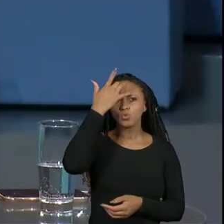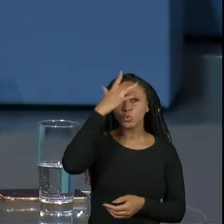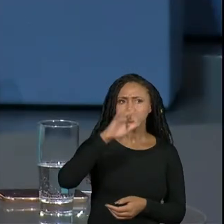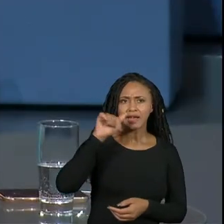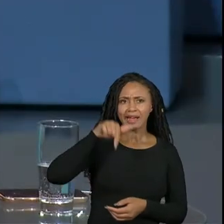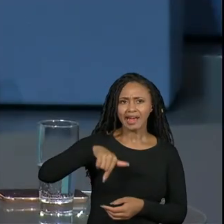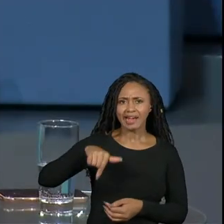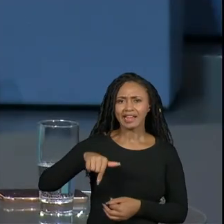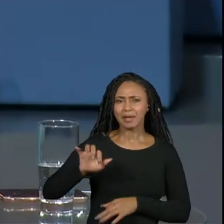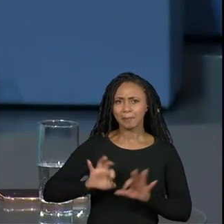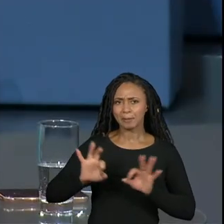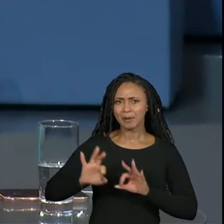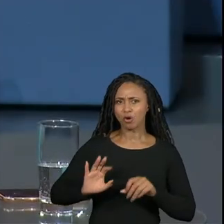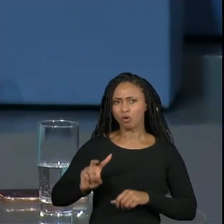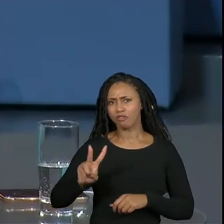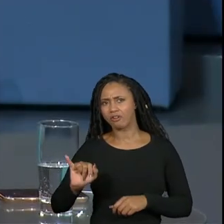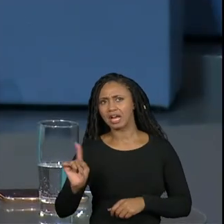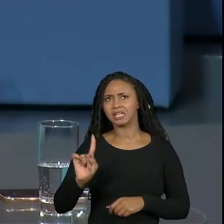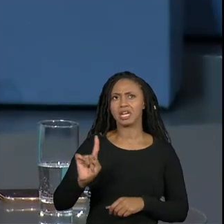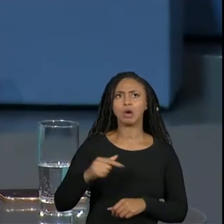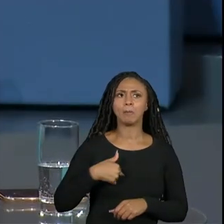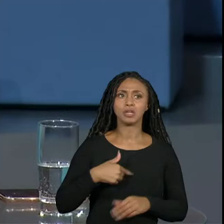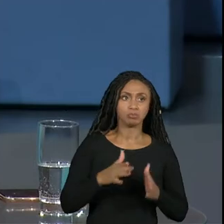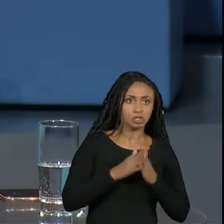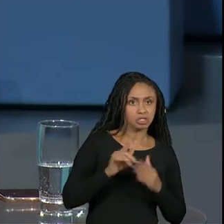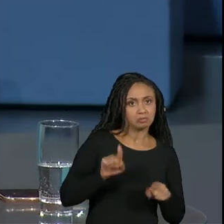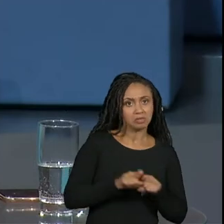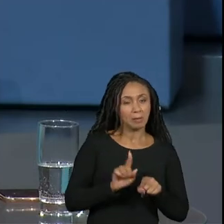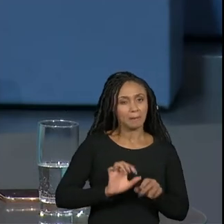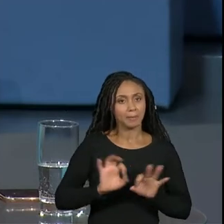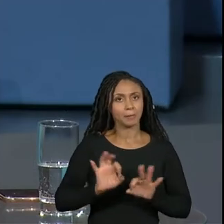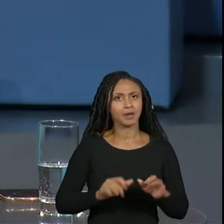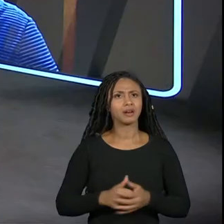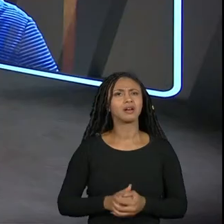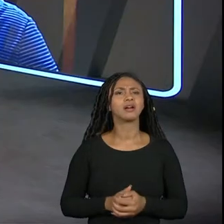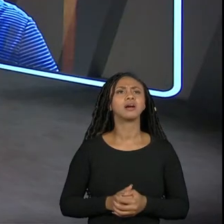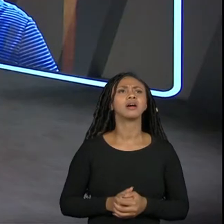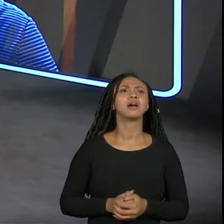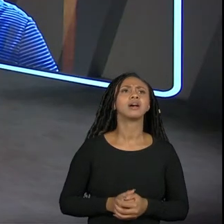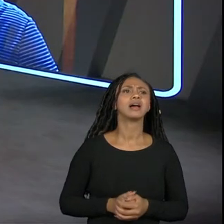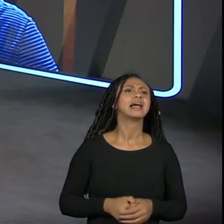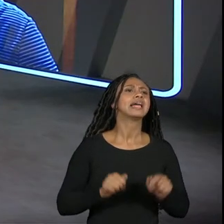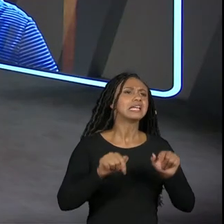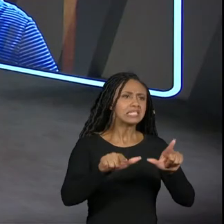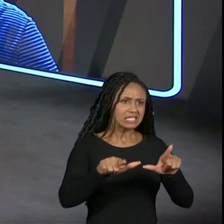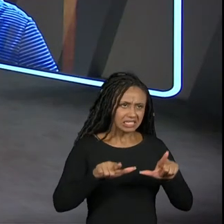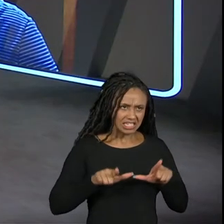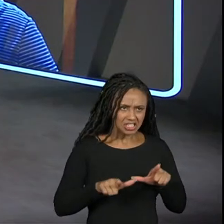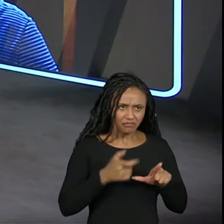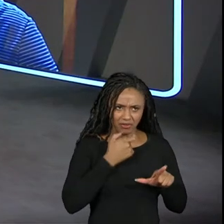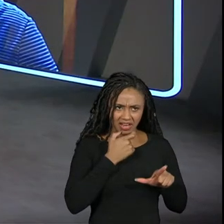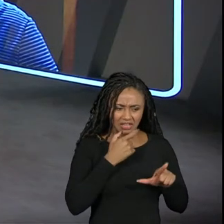a gente se preparou para isso ainda mas se a gente não se preparou vou pedir para a gente se preparar serve certificado em inglês né gente